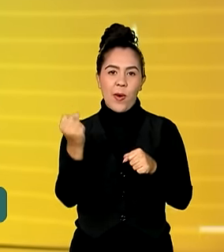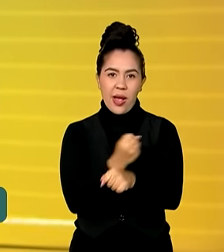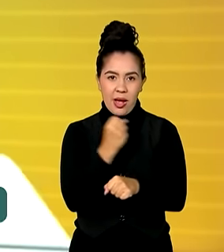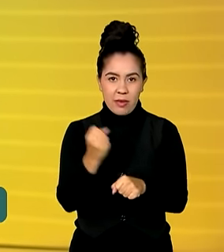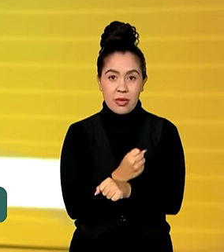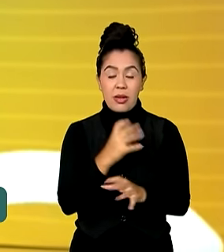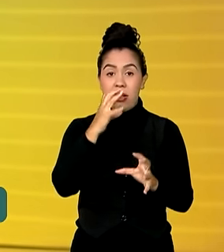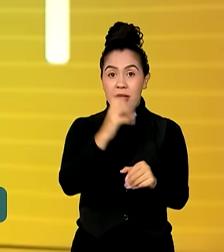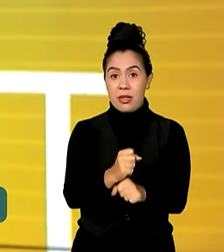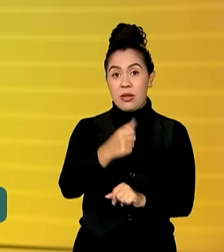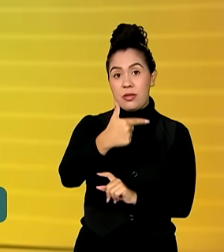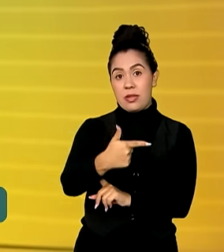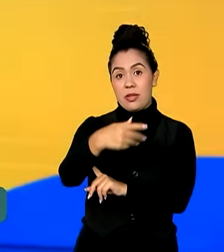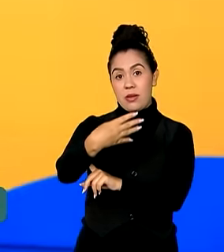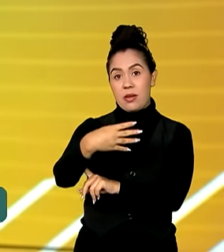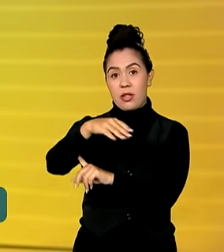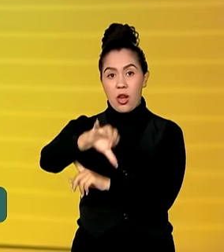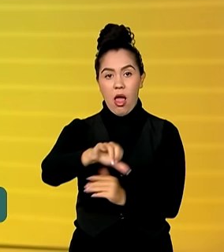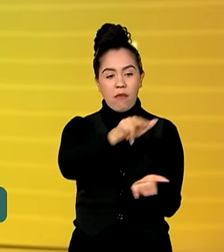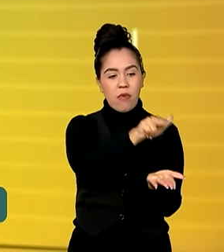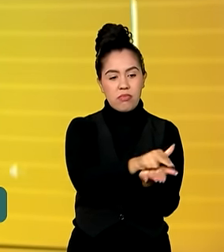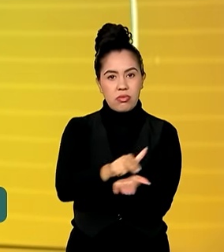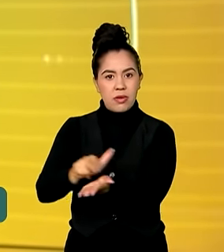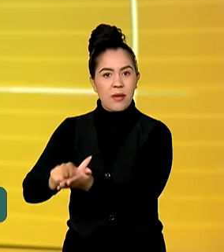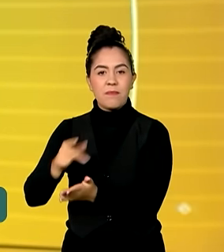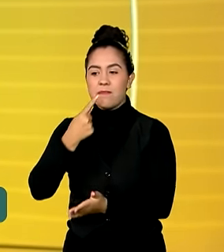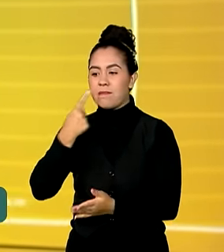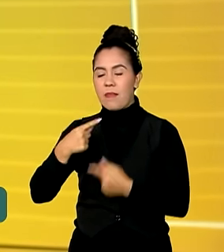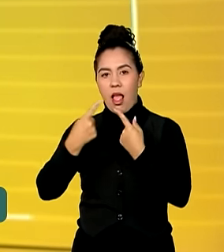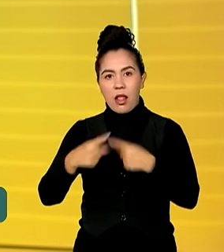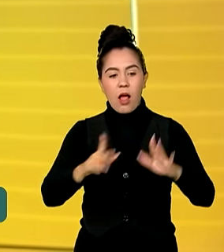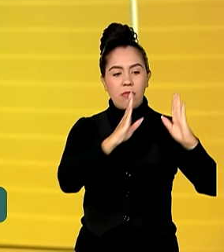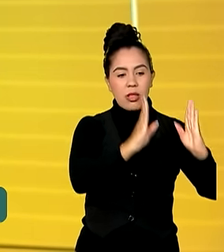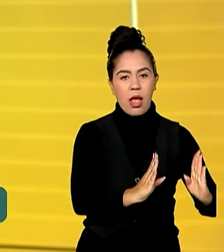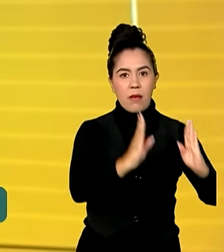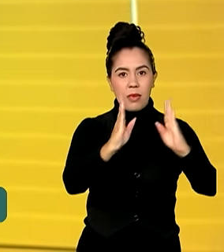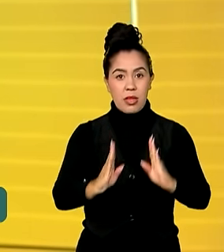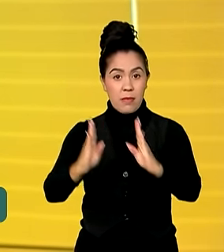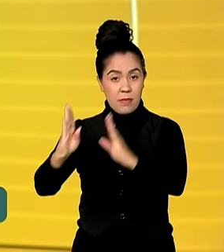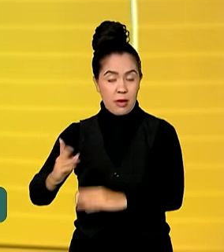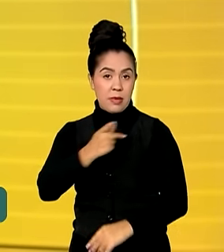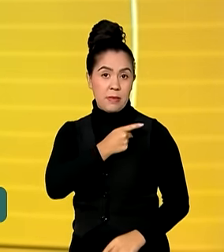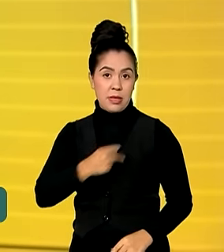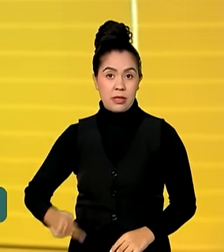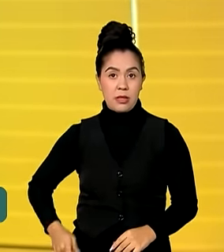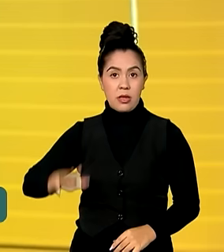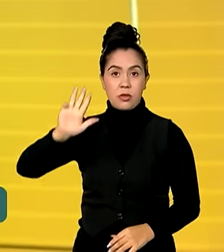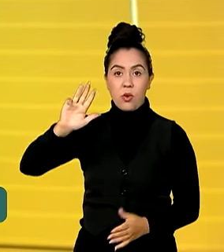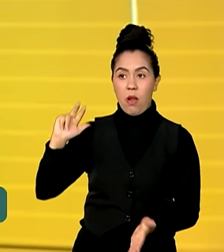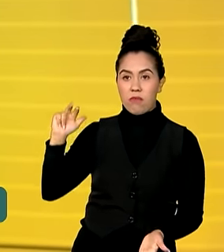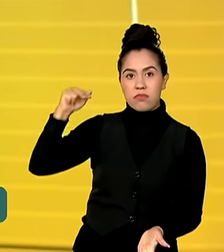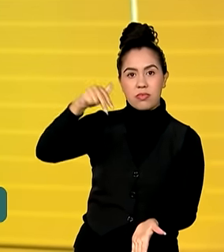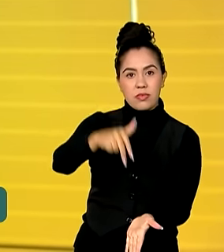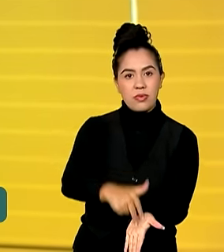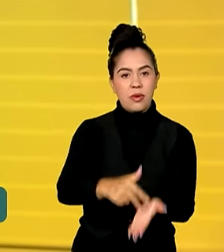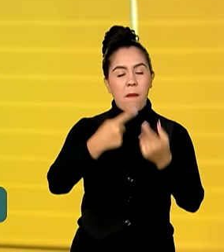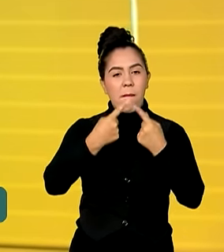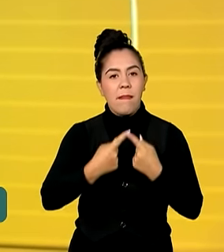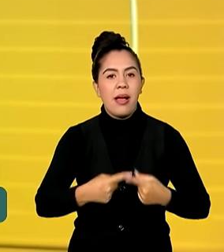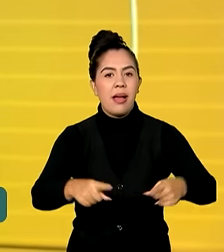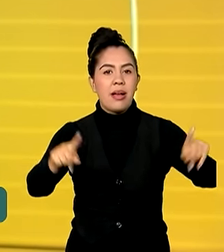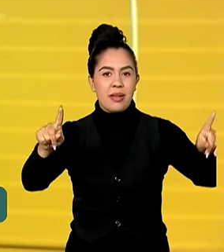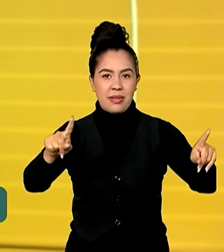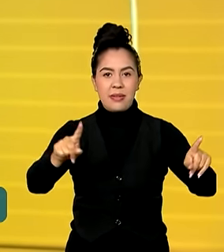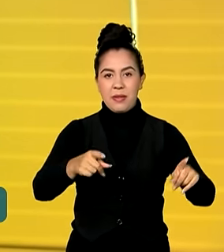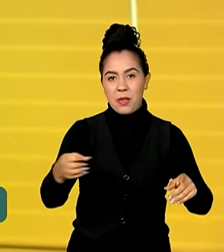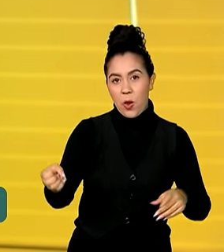249 leitos adicionais inaugurados por etapas. O presidente Lula, acompanhado de ministros, participou da entrega da